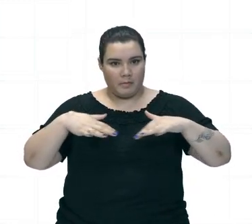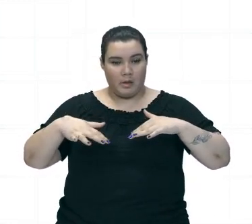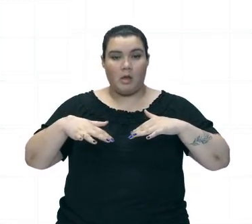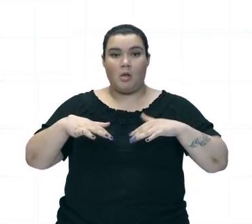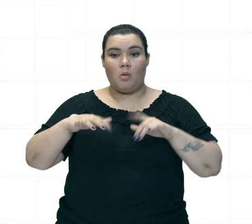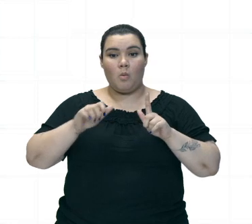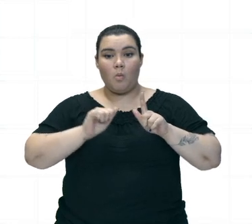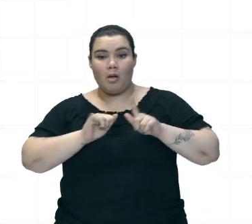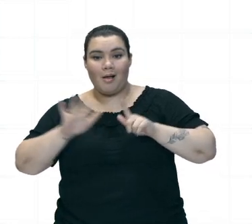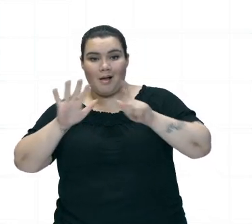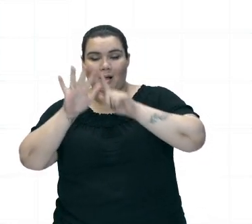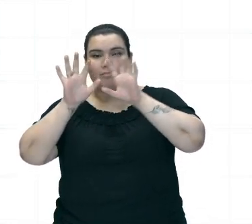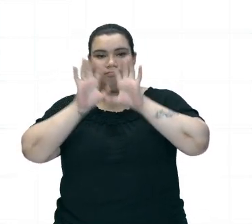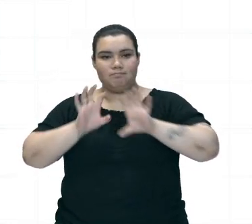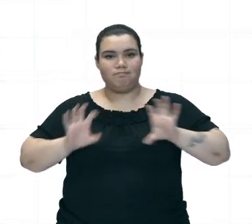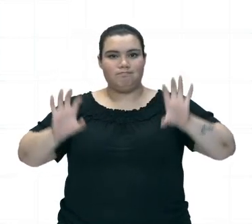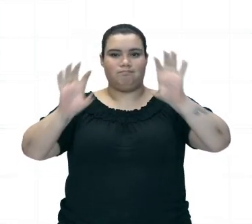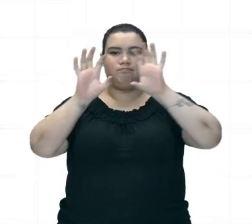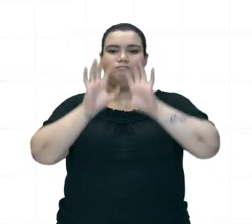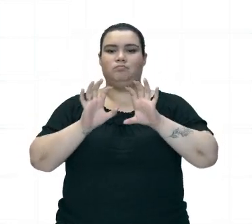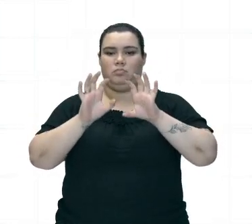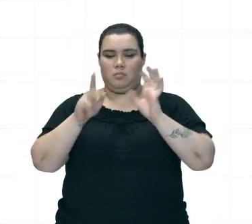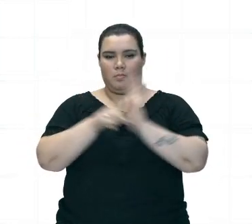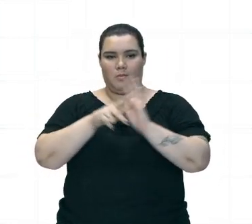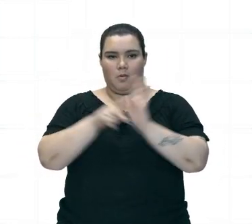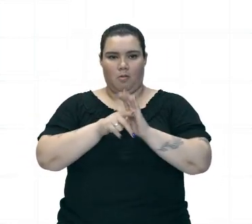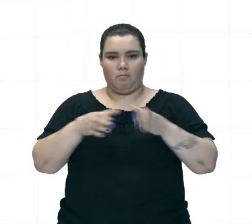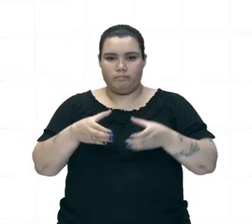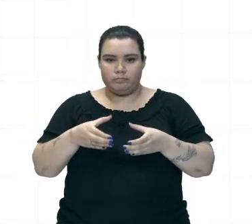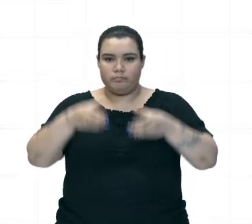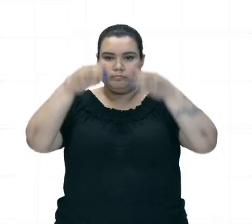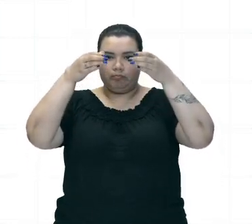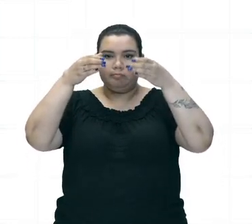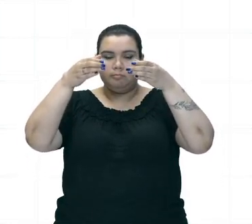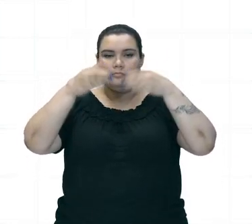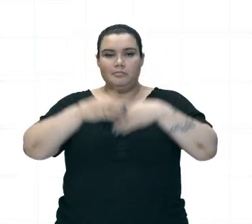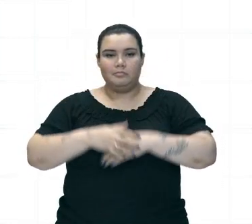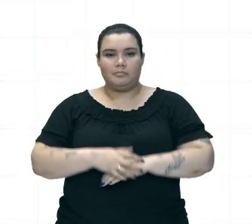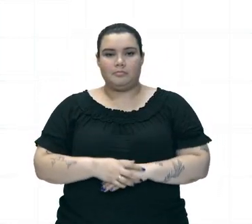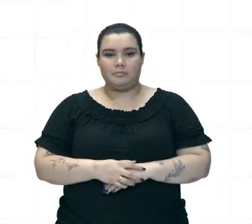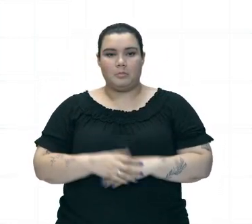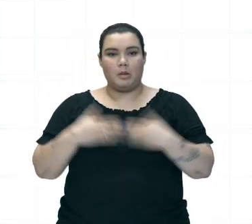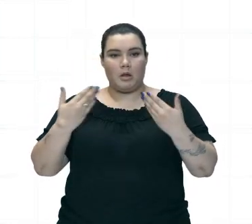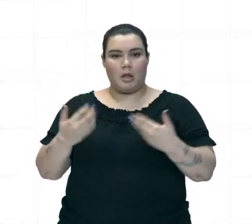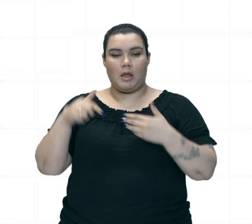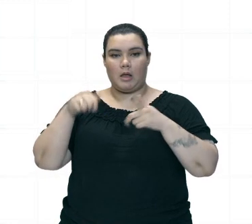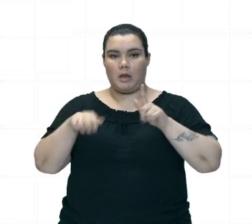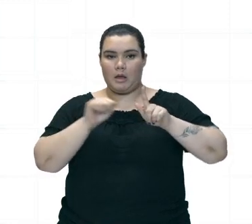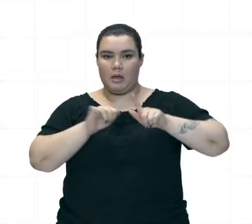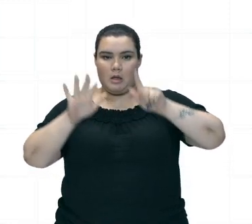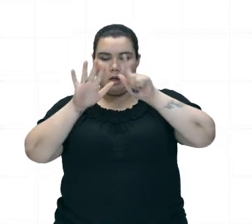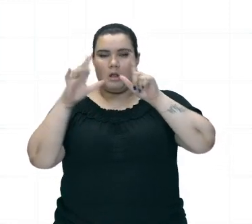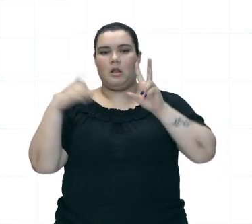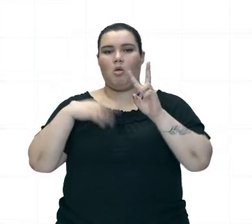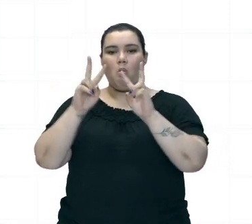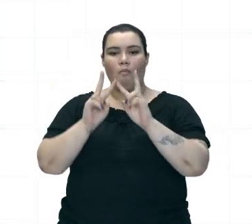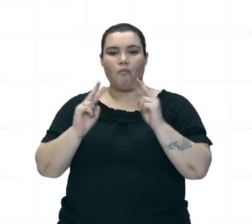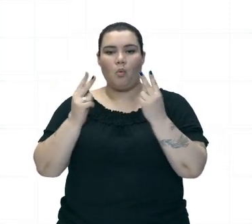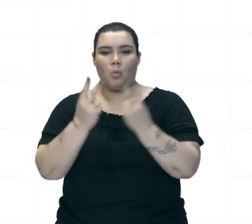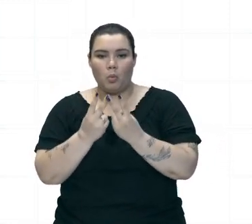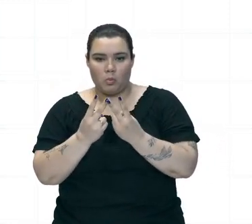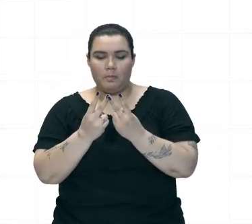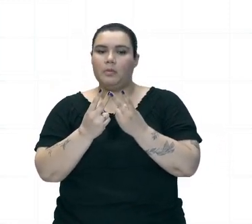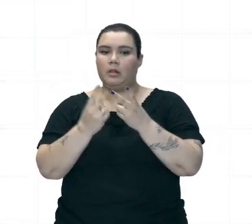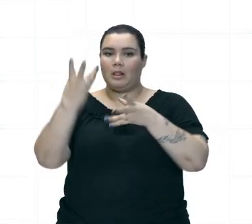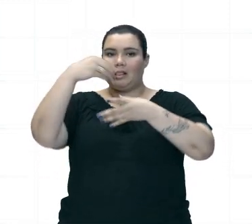No caso Aqui Onde for Colocado Este gás Ele vai ocupar Esse volume Onde ele está